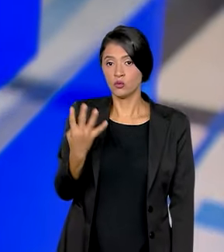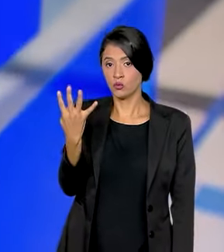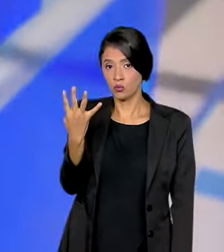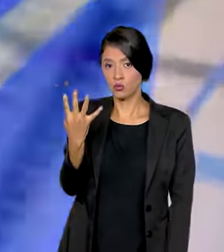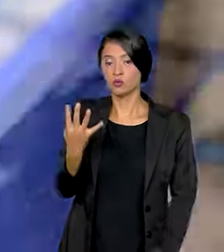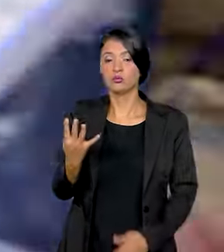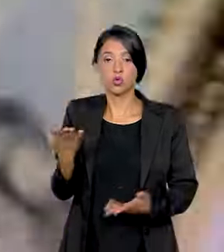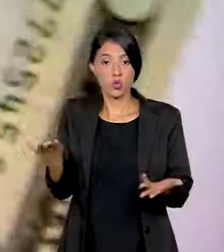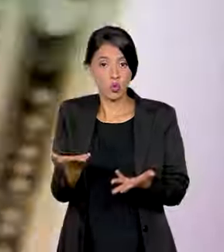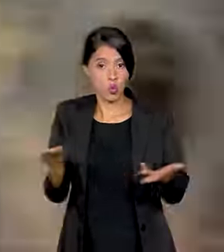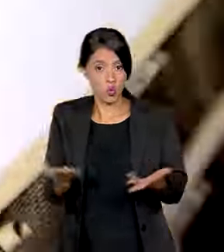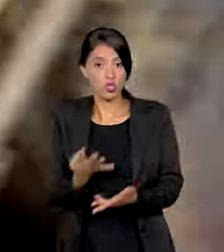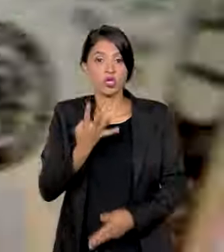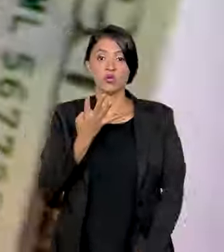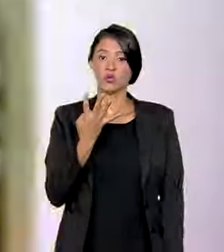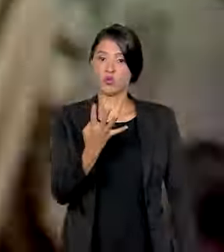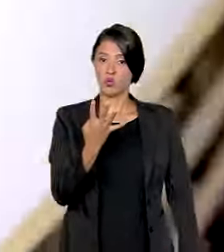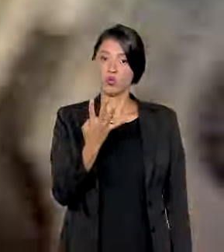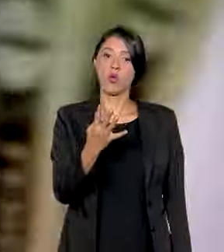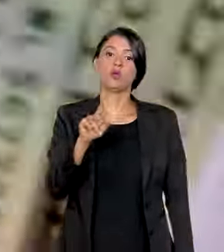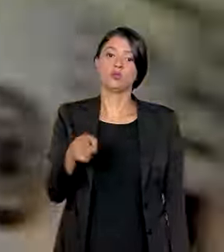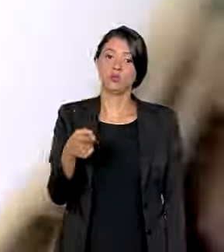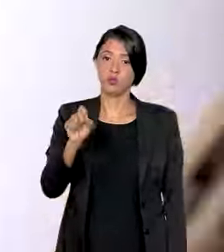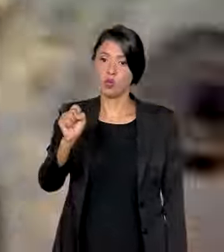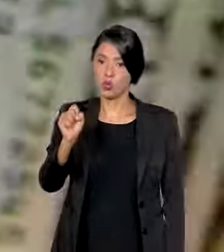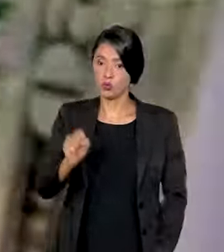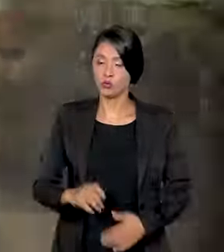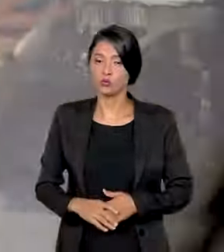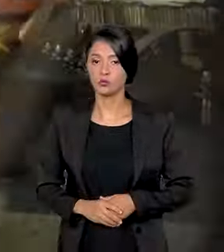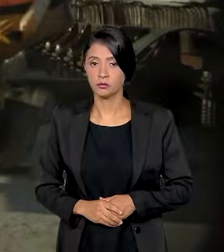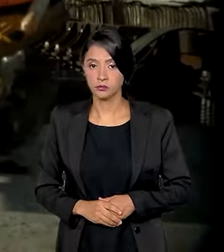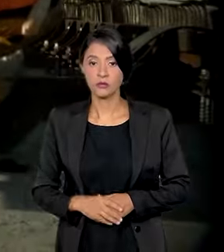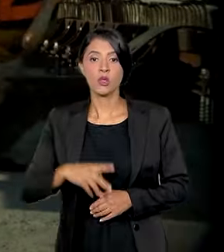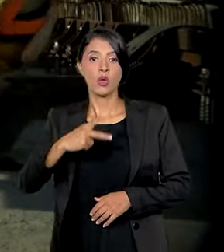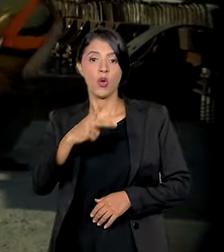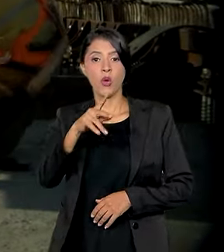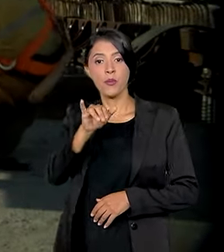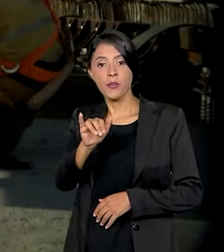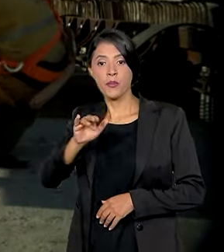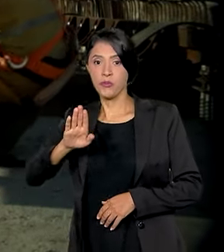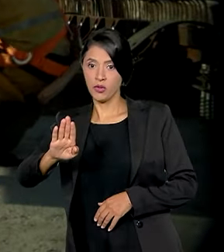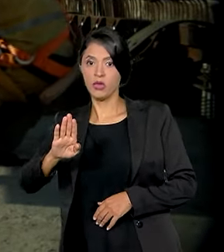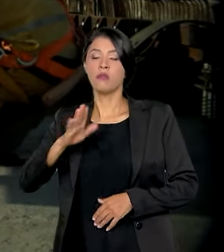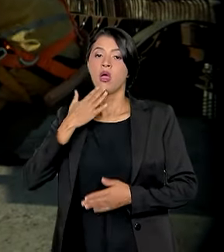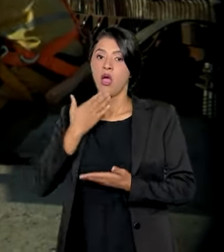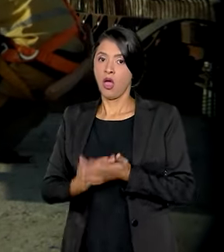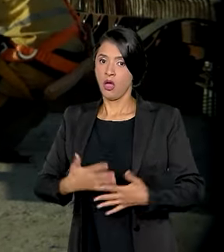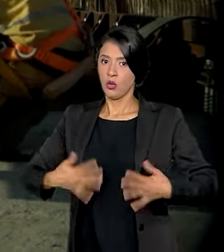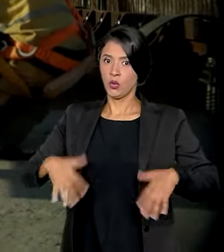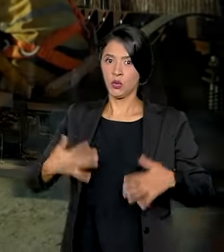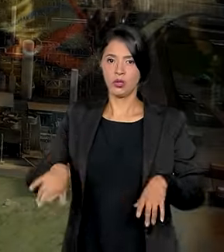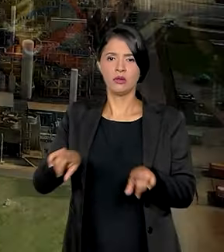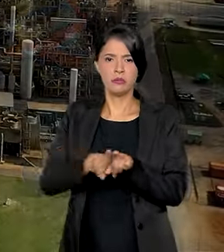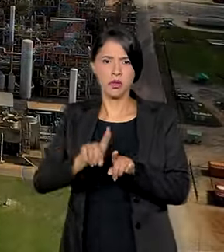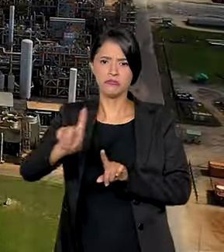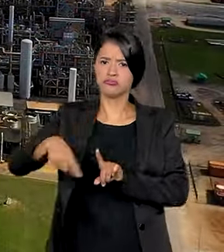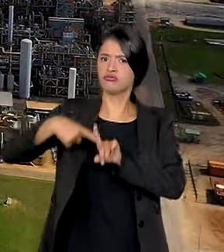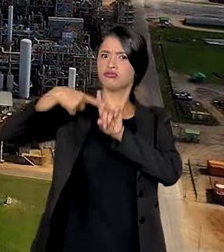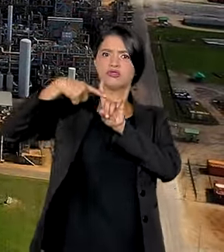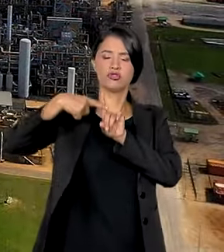,4%. Hoje é 4,8%. O PIB surpreendeu